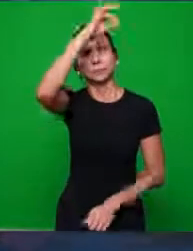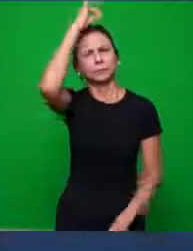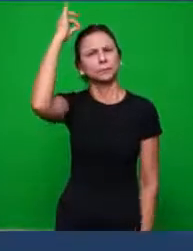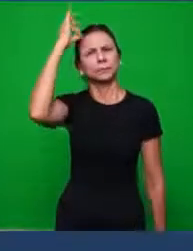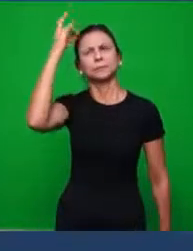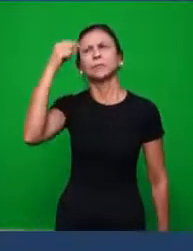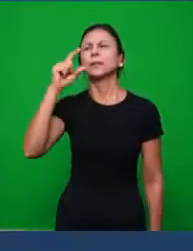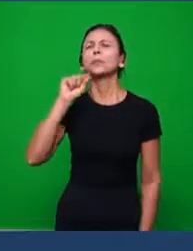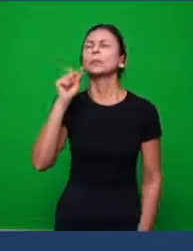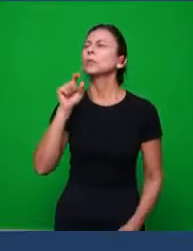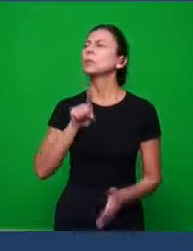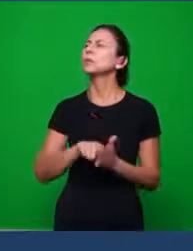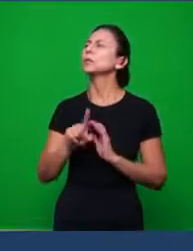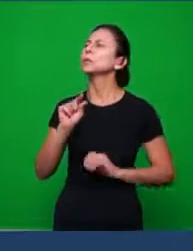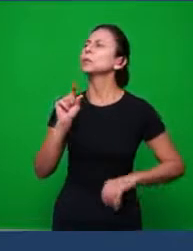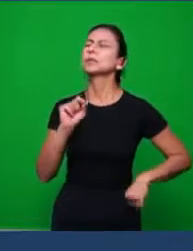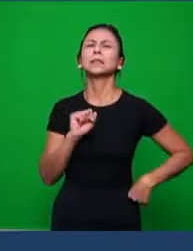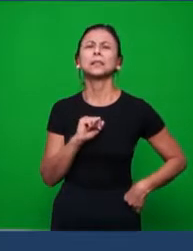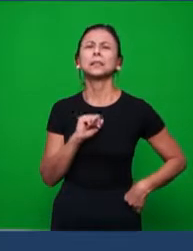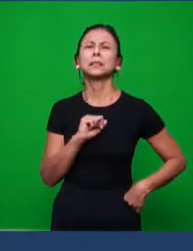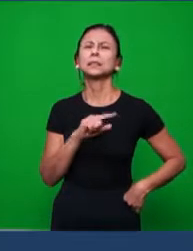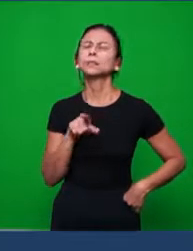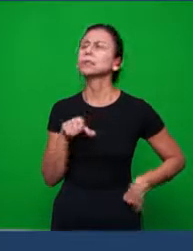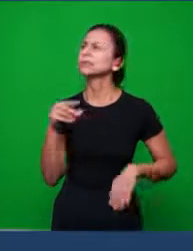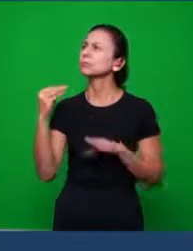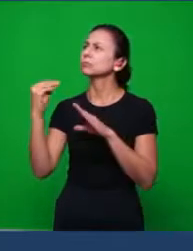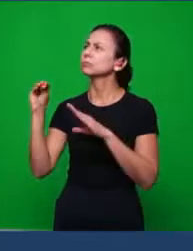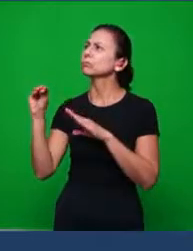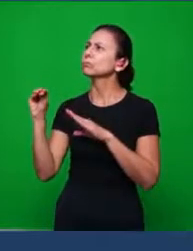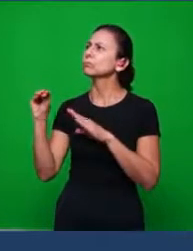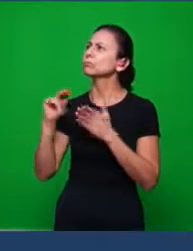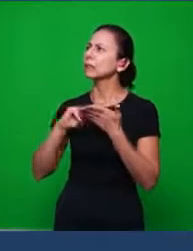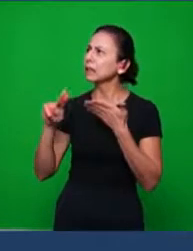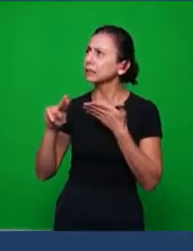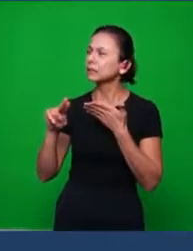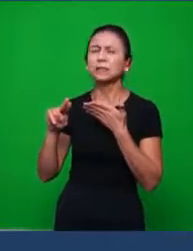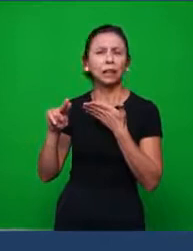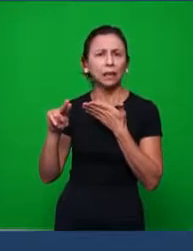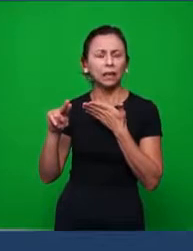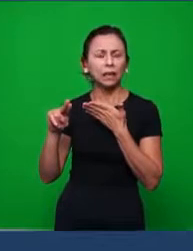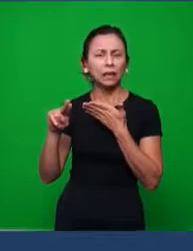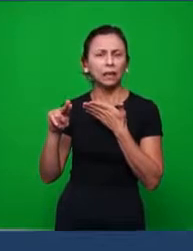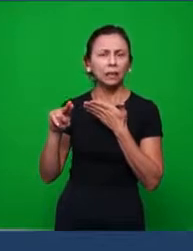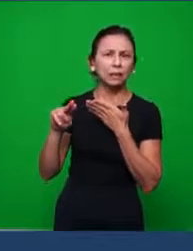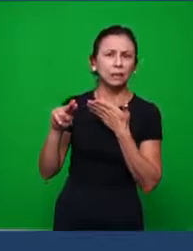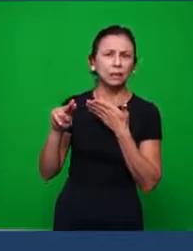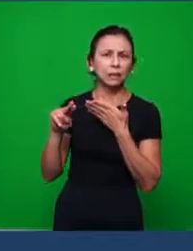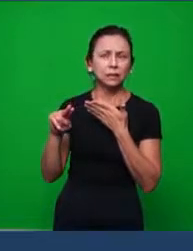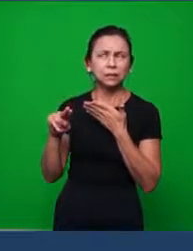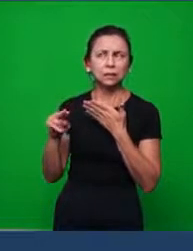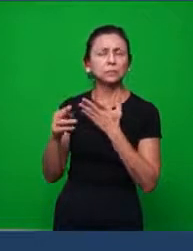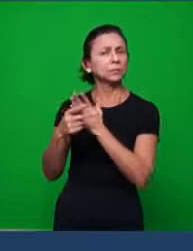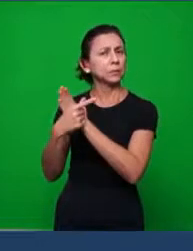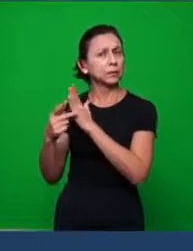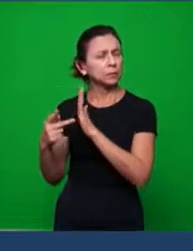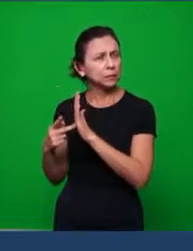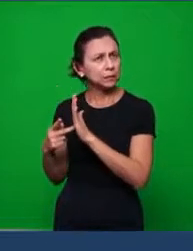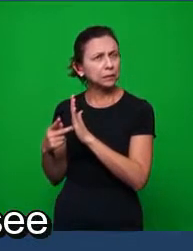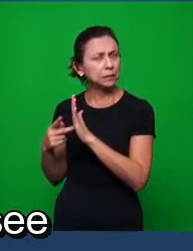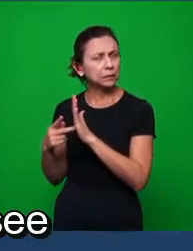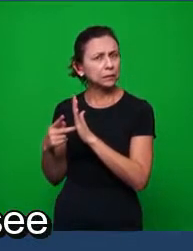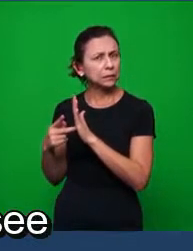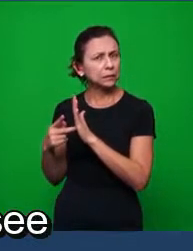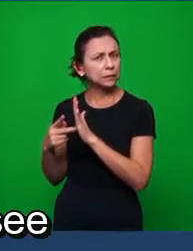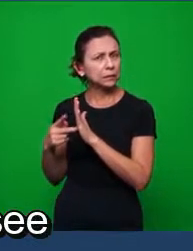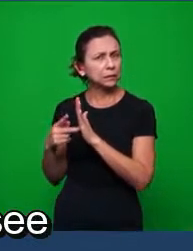perguntando? Vocês estão colocando o quê? Tanto as cartas, né? Quanto as parábolas, fica